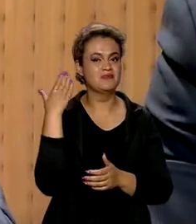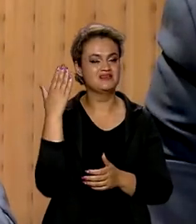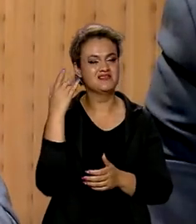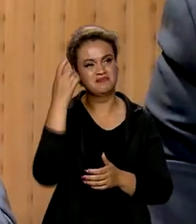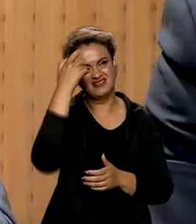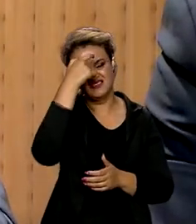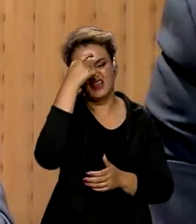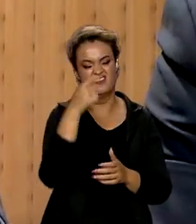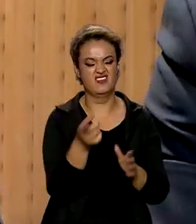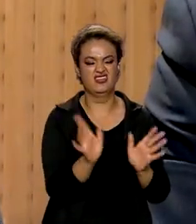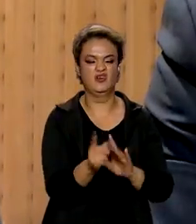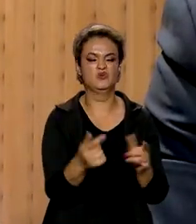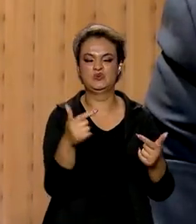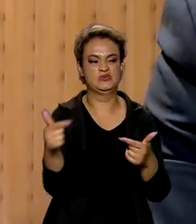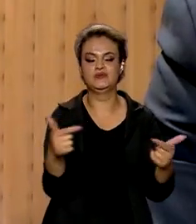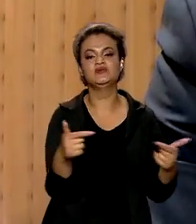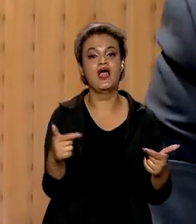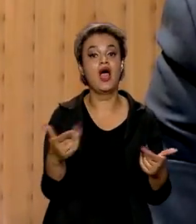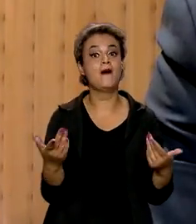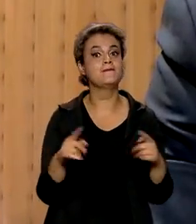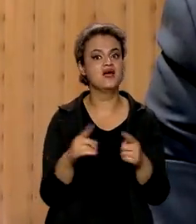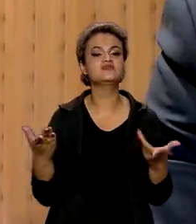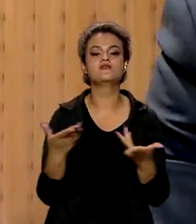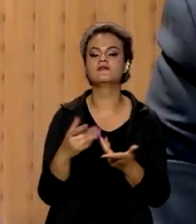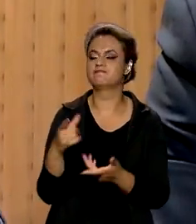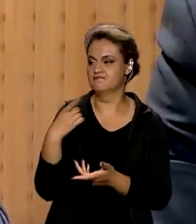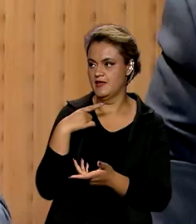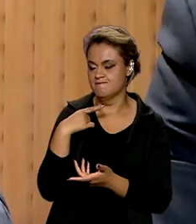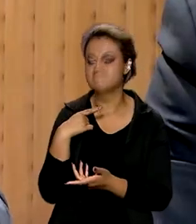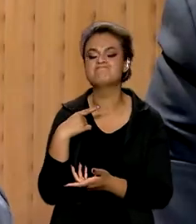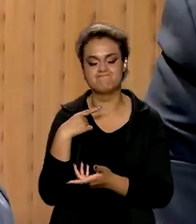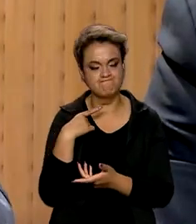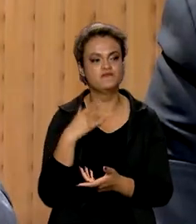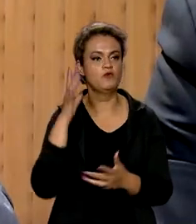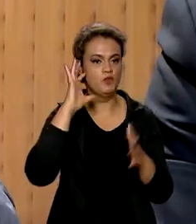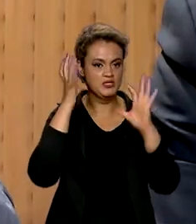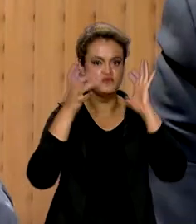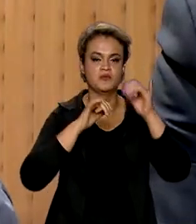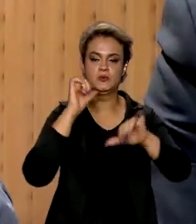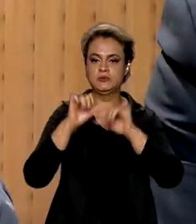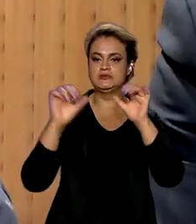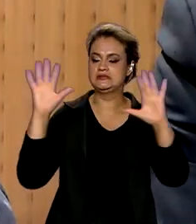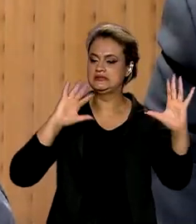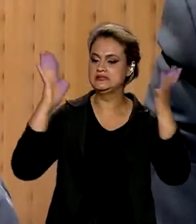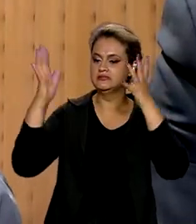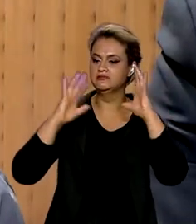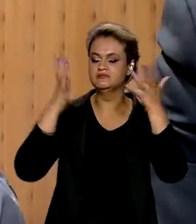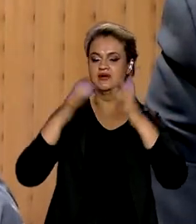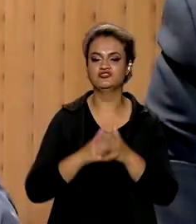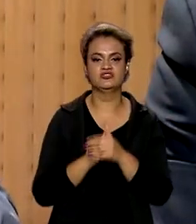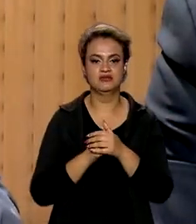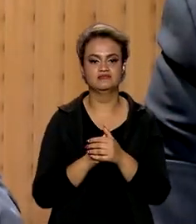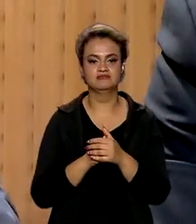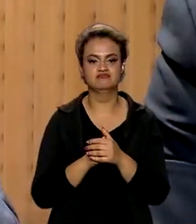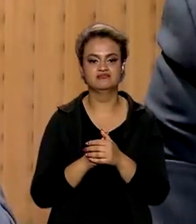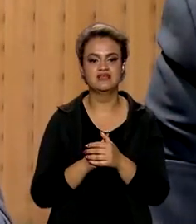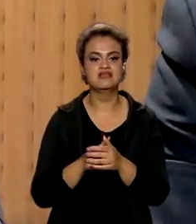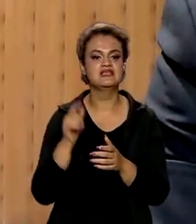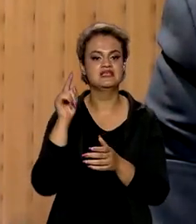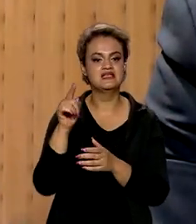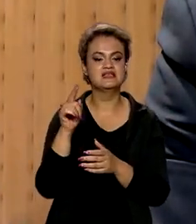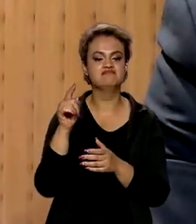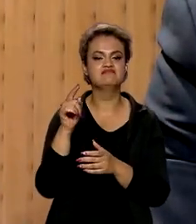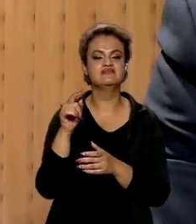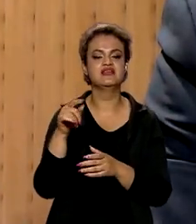mundo para ser o grande líder no combate às mudanças climáticas, liderar o